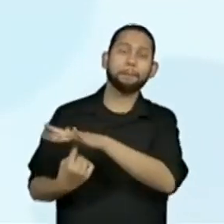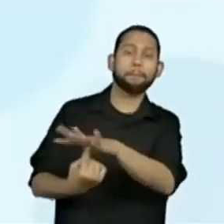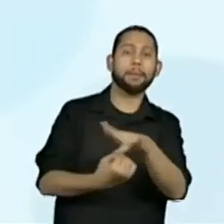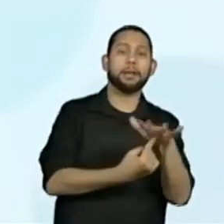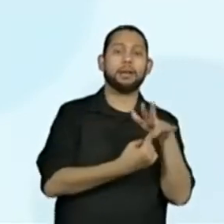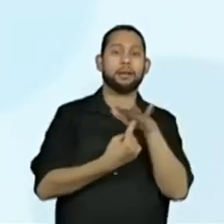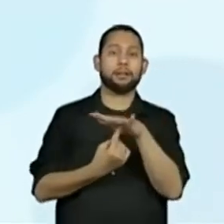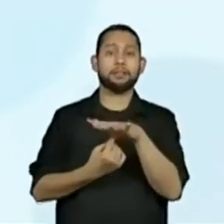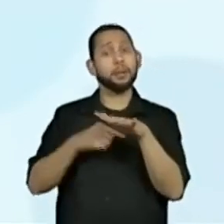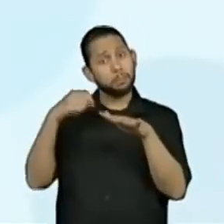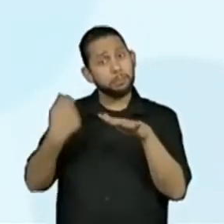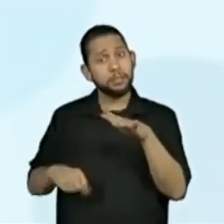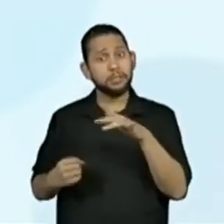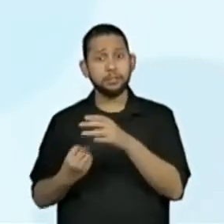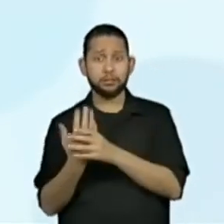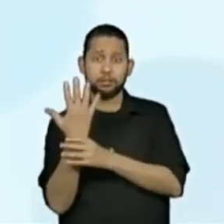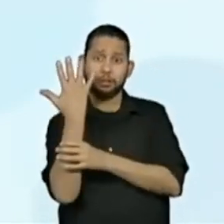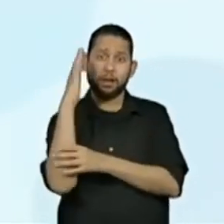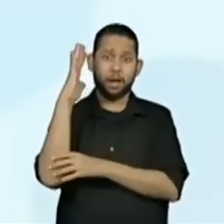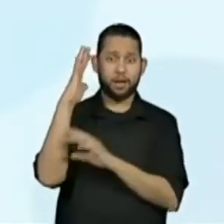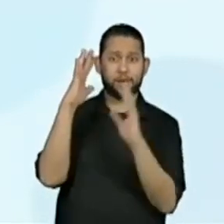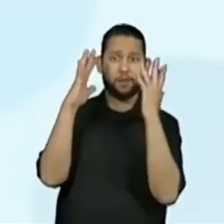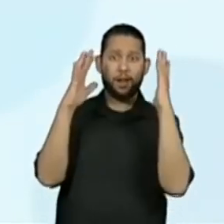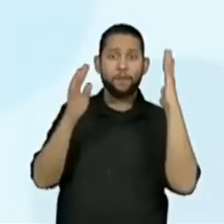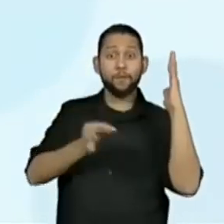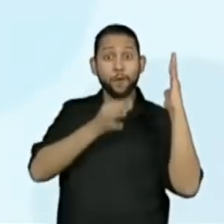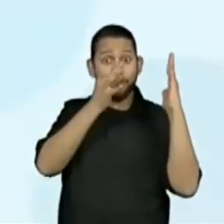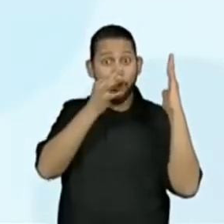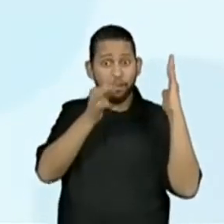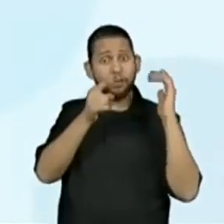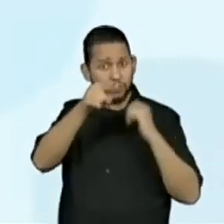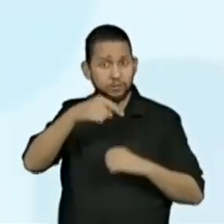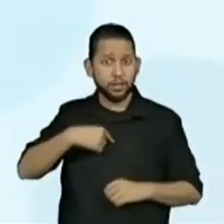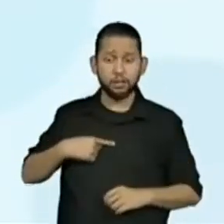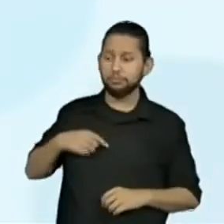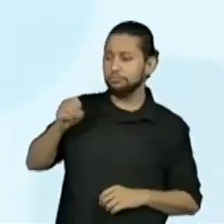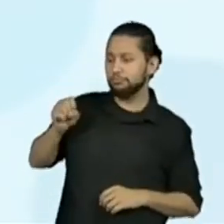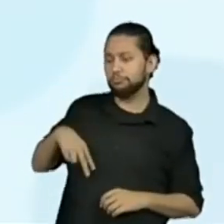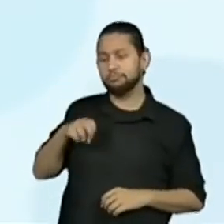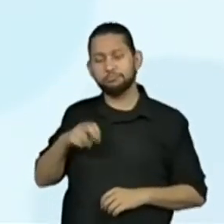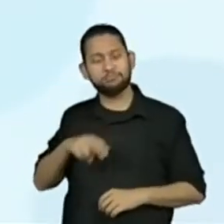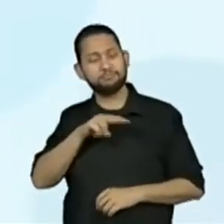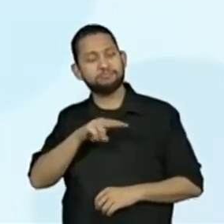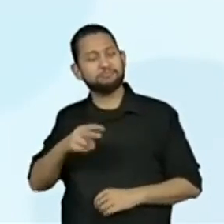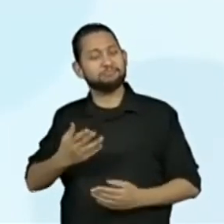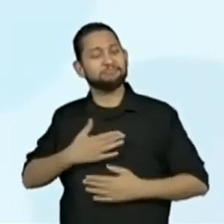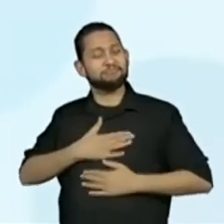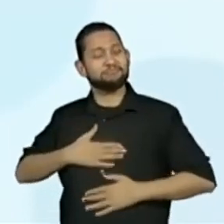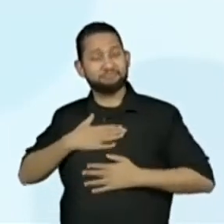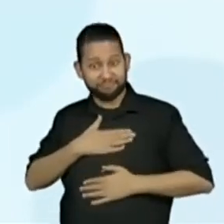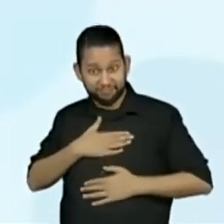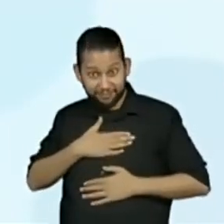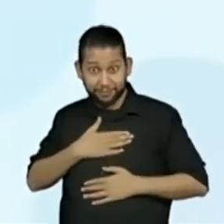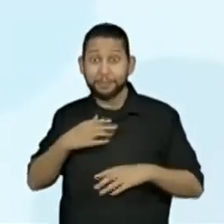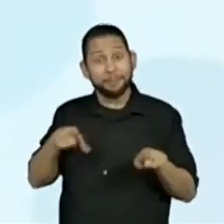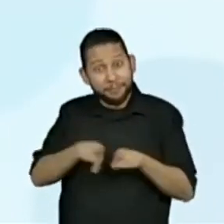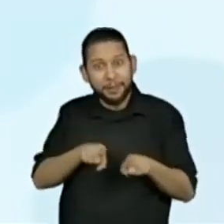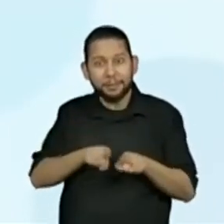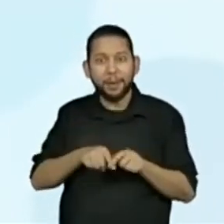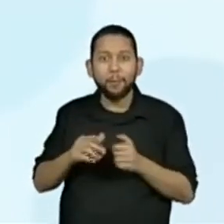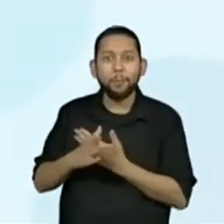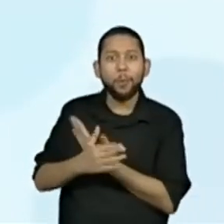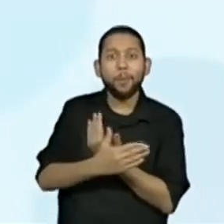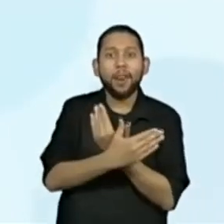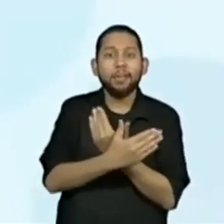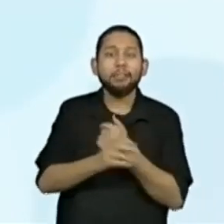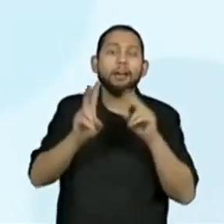e árvores que, além de alegrar o homem, dão casa e comida para os animais, permitindo